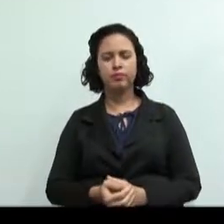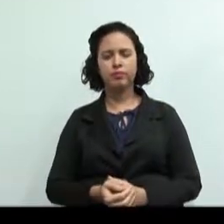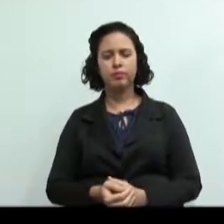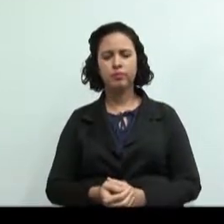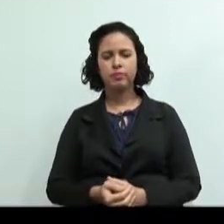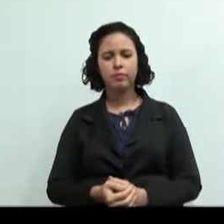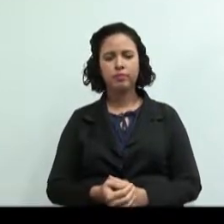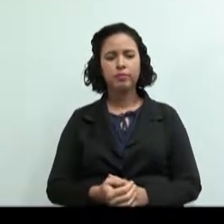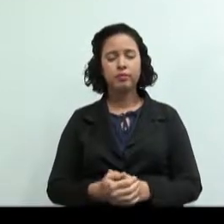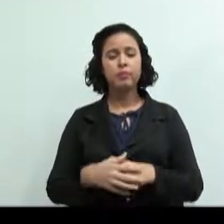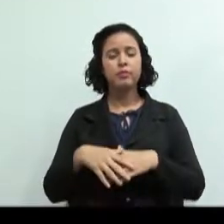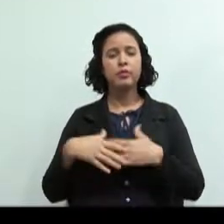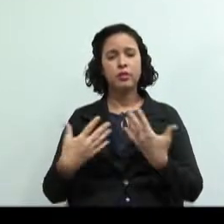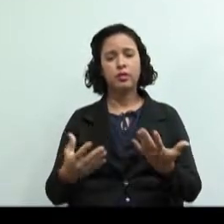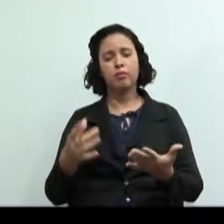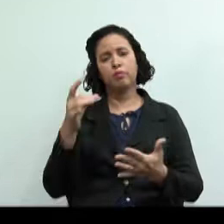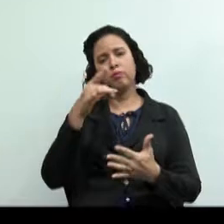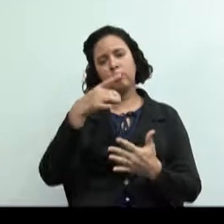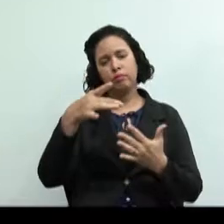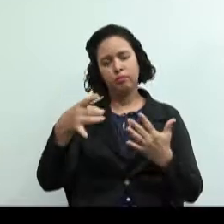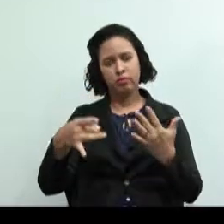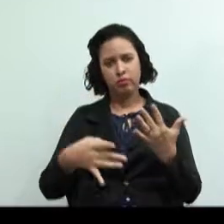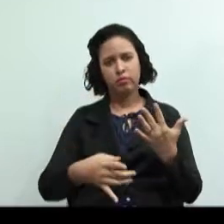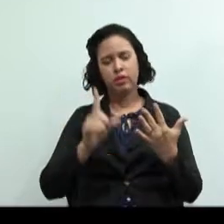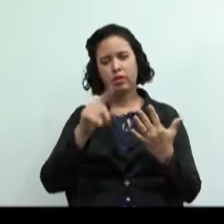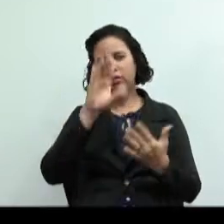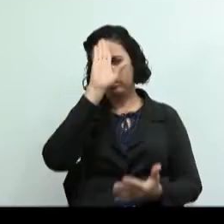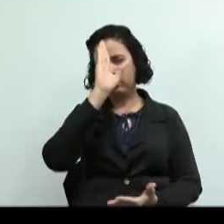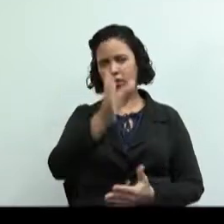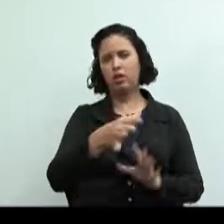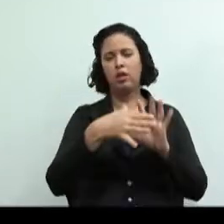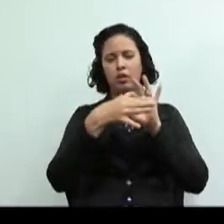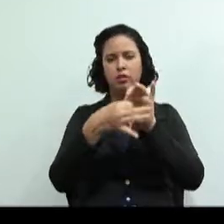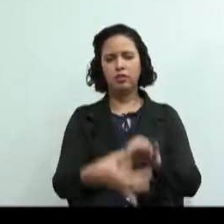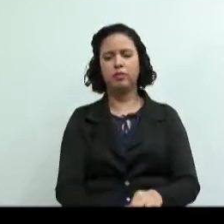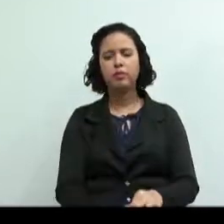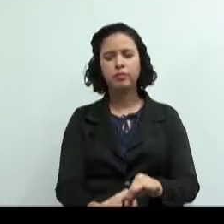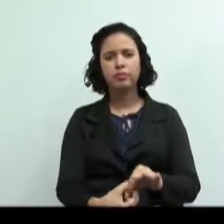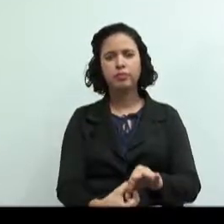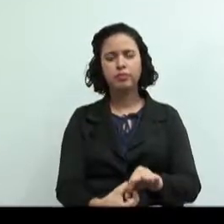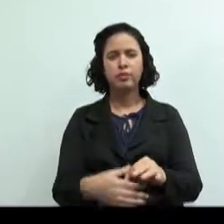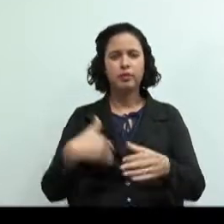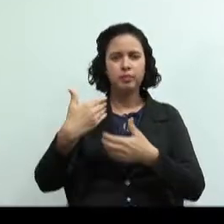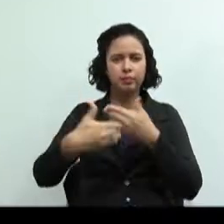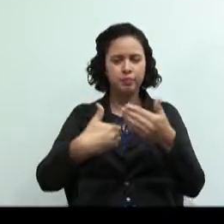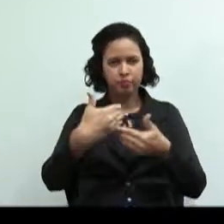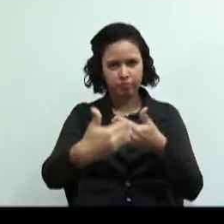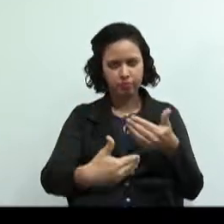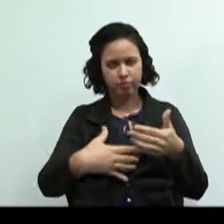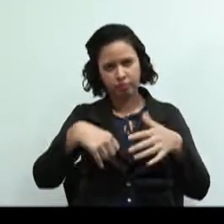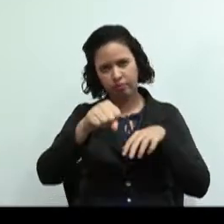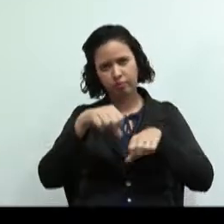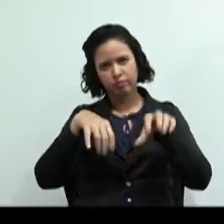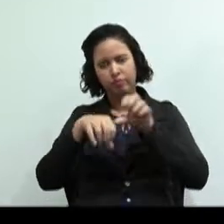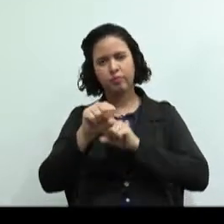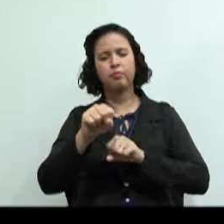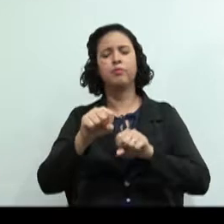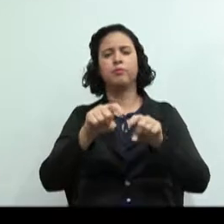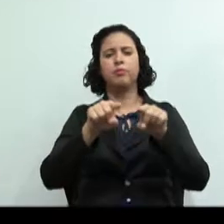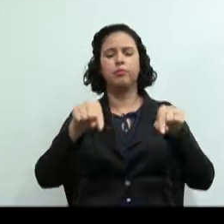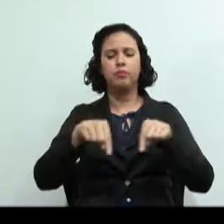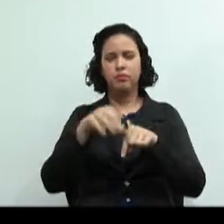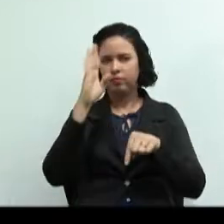Tais especificidades são diretamente relacionadas ao processo de ocupação do território